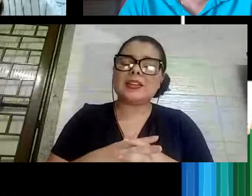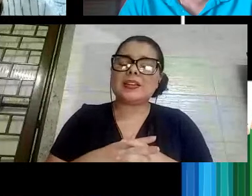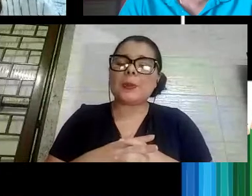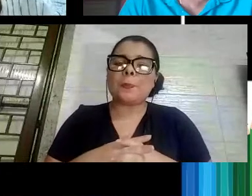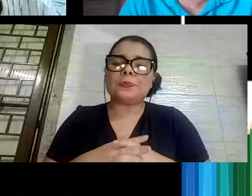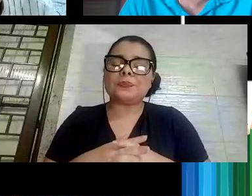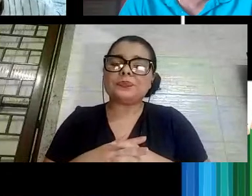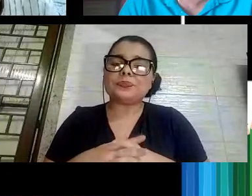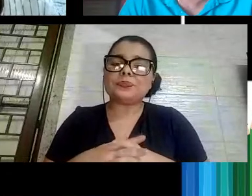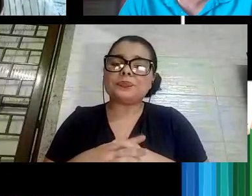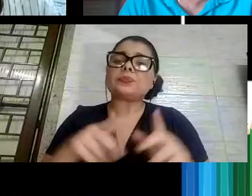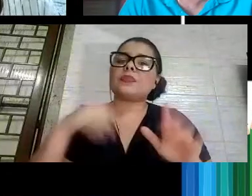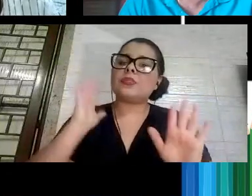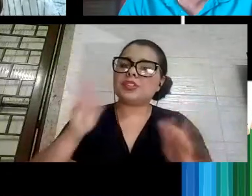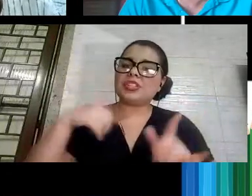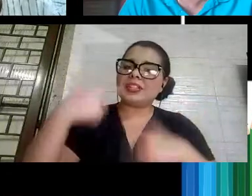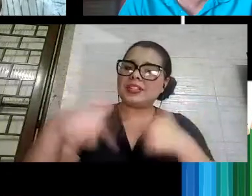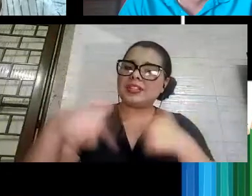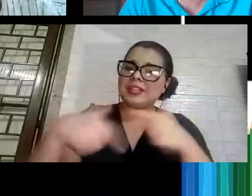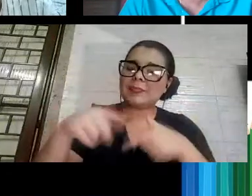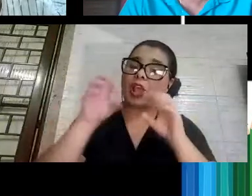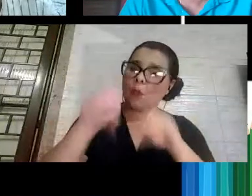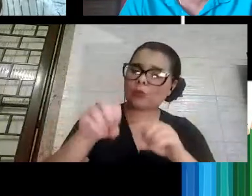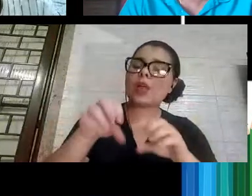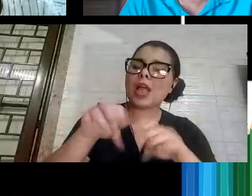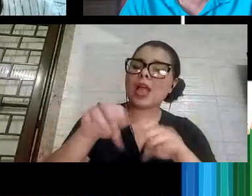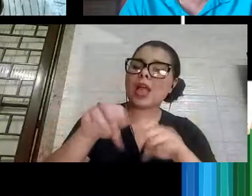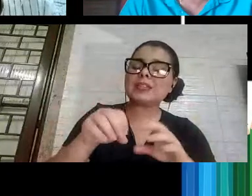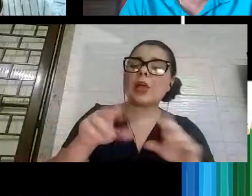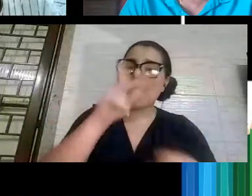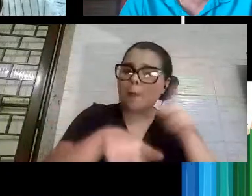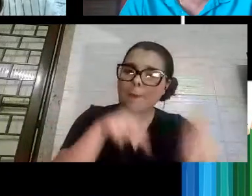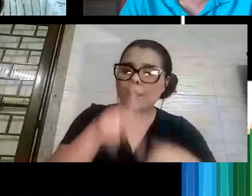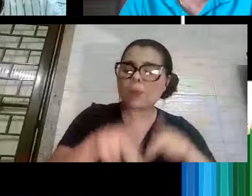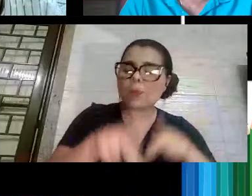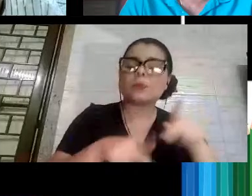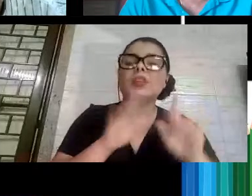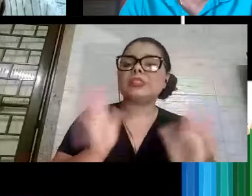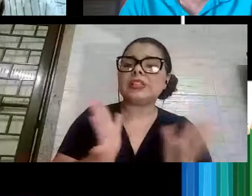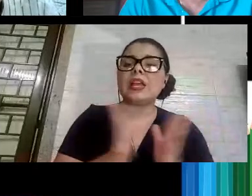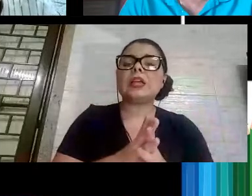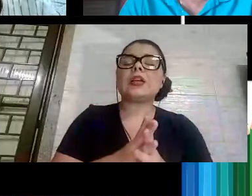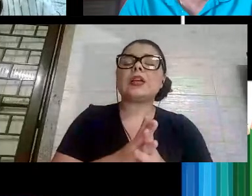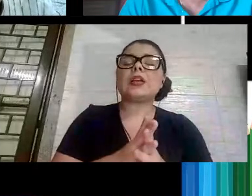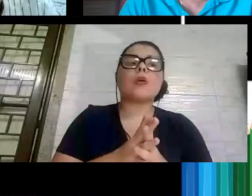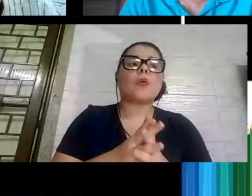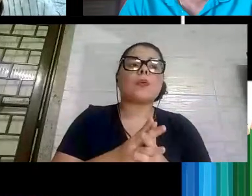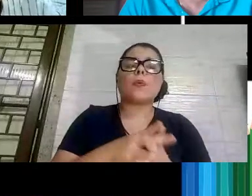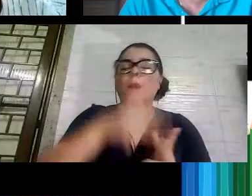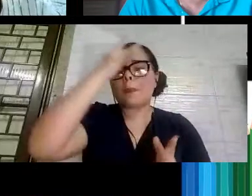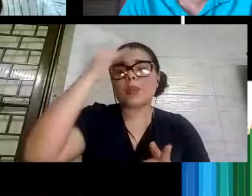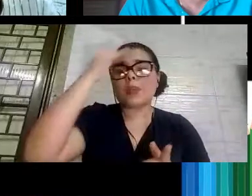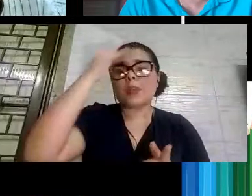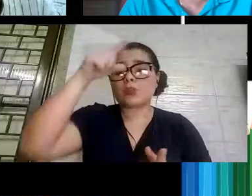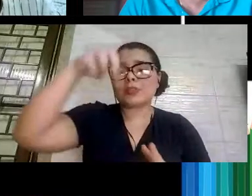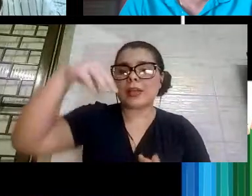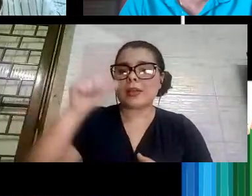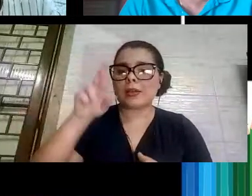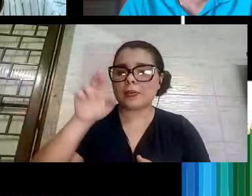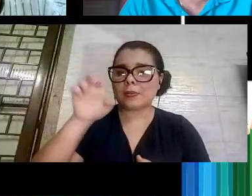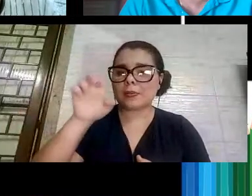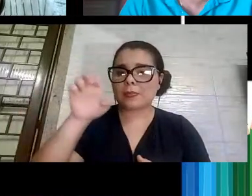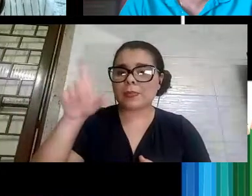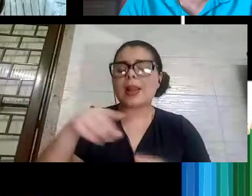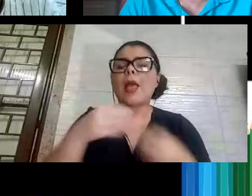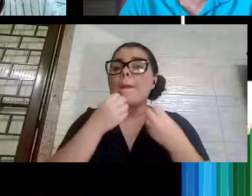Fórum de Educadores Populares, trabalho com o SEASM, pessoal da Maré, conheça aquele trabalho político lá, que eles fazem, muito